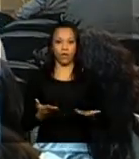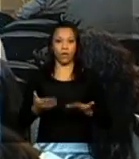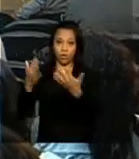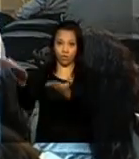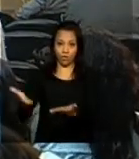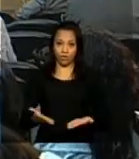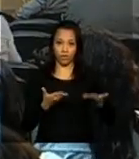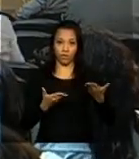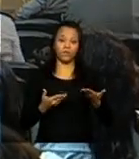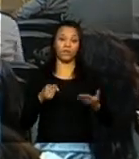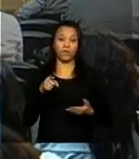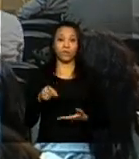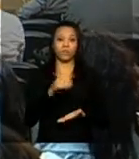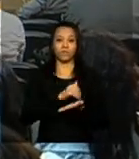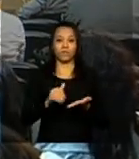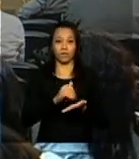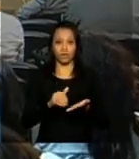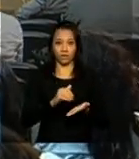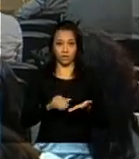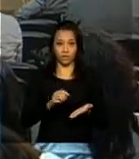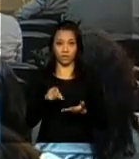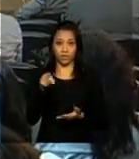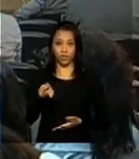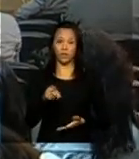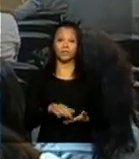república Luisa Bairros